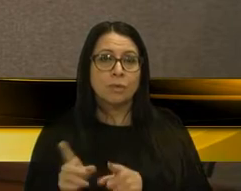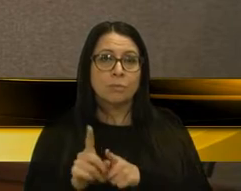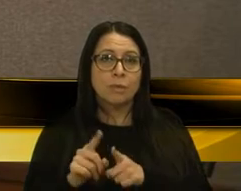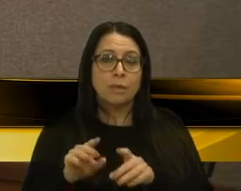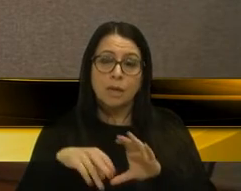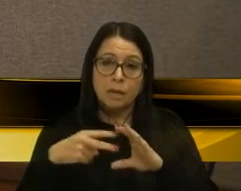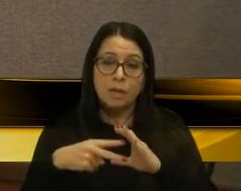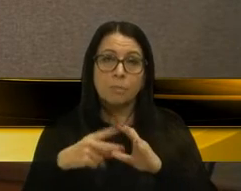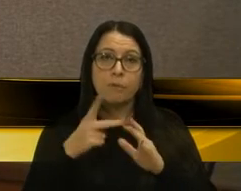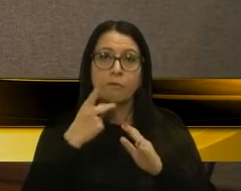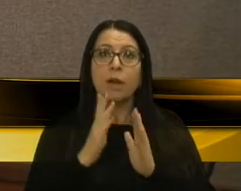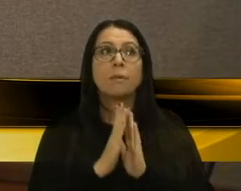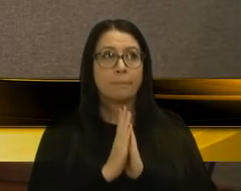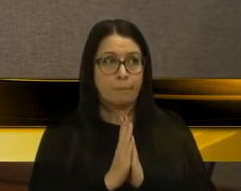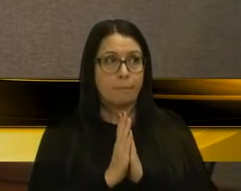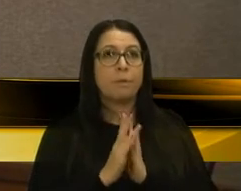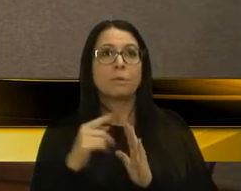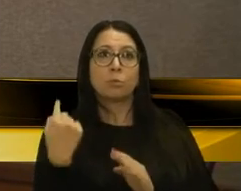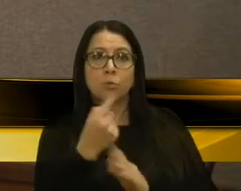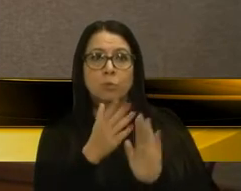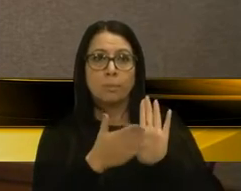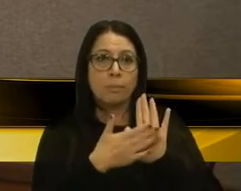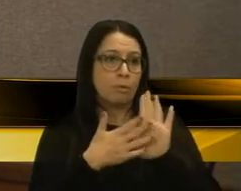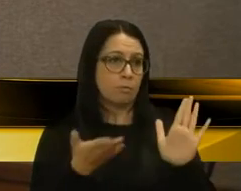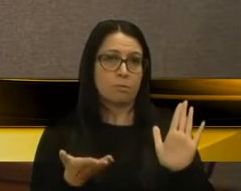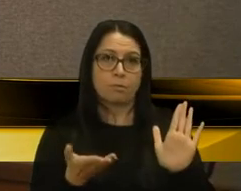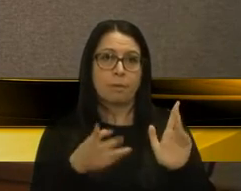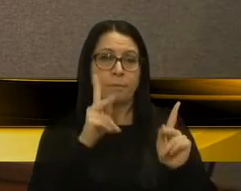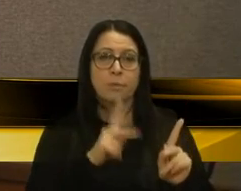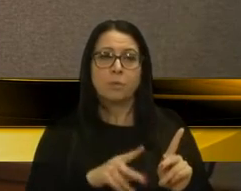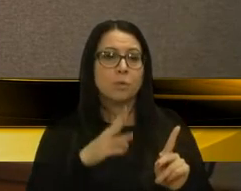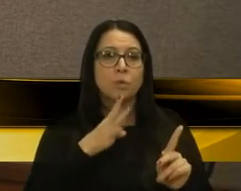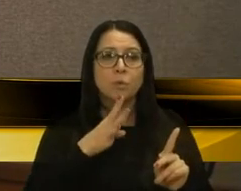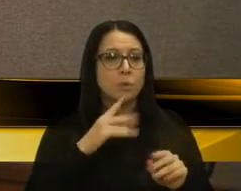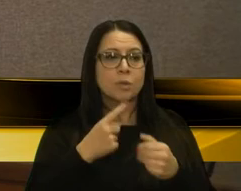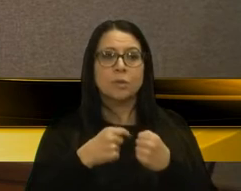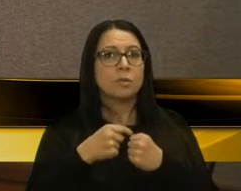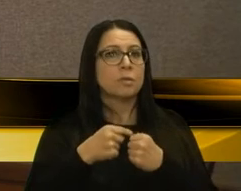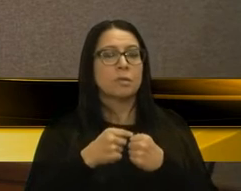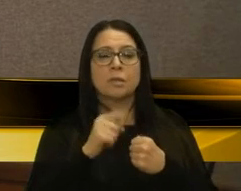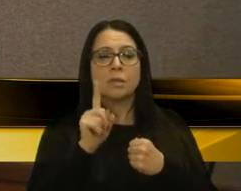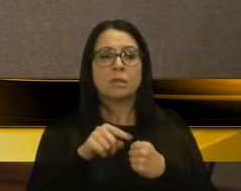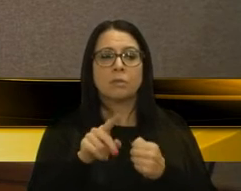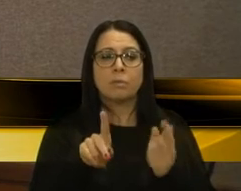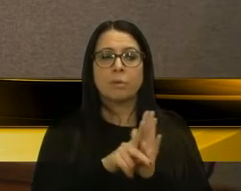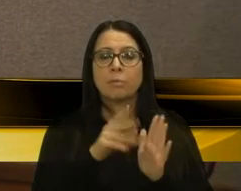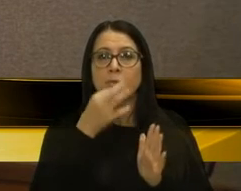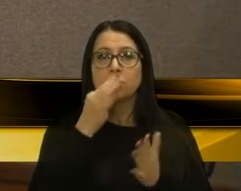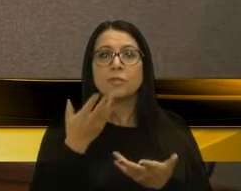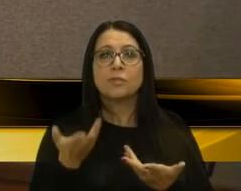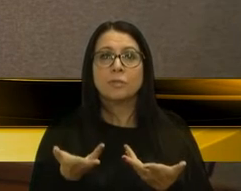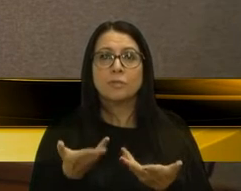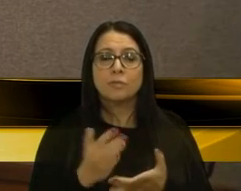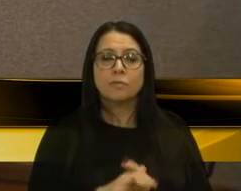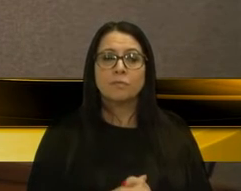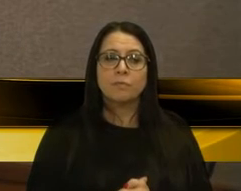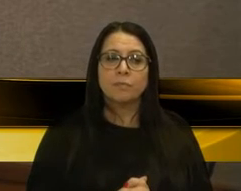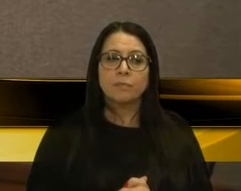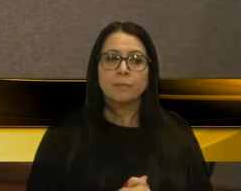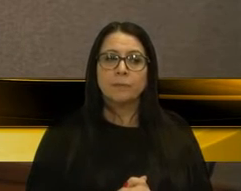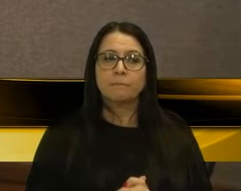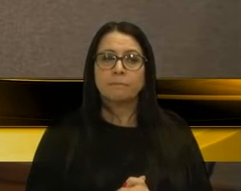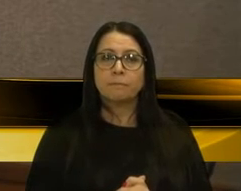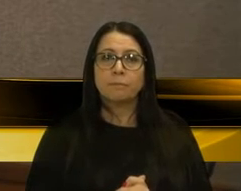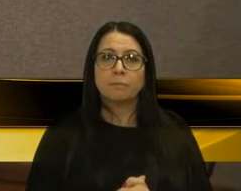aquilo que eles propuseram. Uma pessoa que não conhece a cidade, que não é caxiense, eu desafio ele a